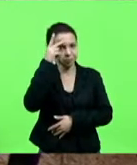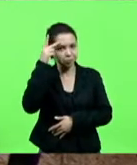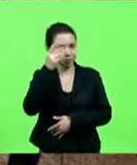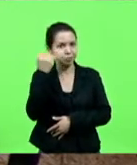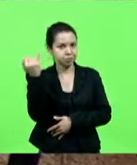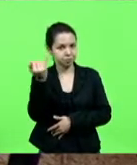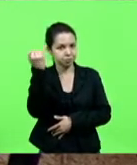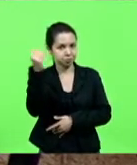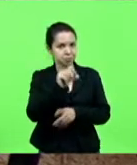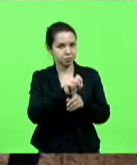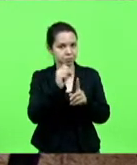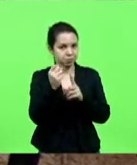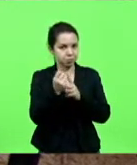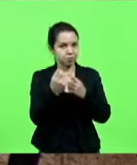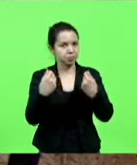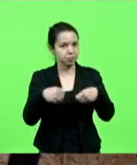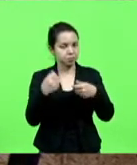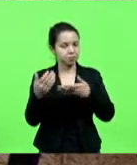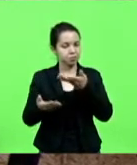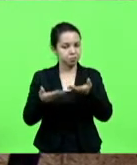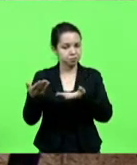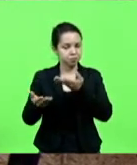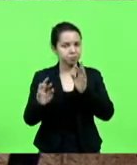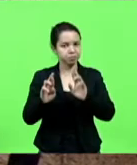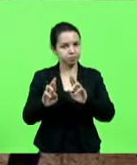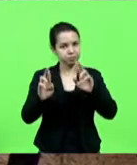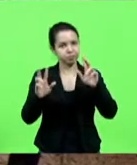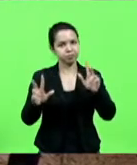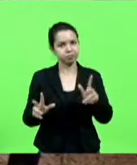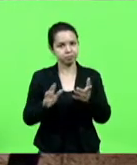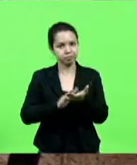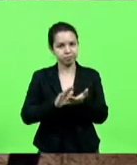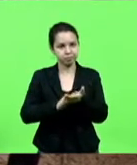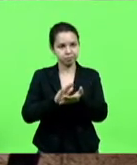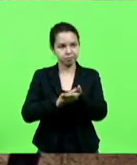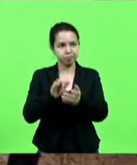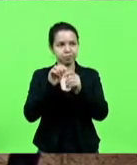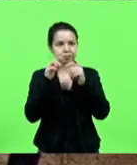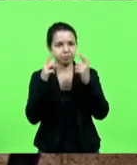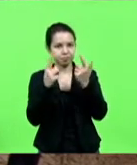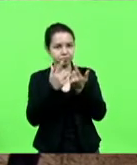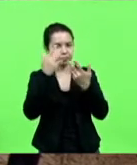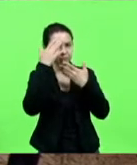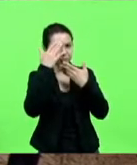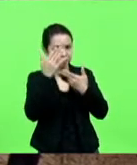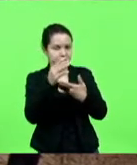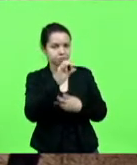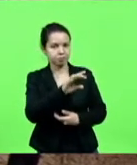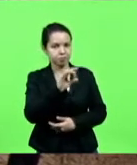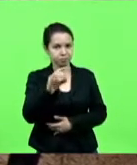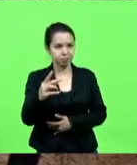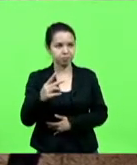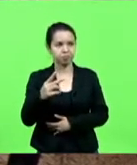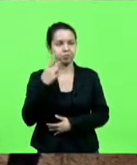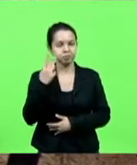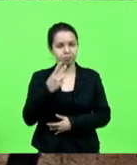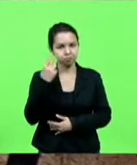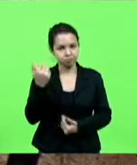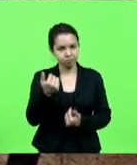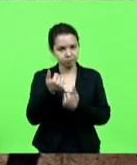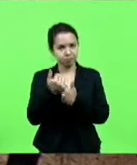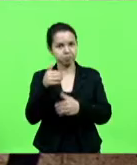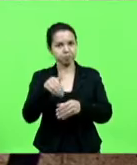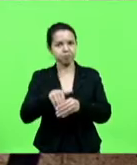e precisam de um tratamento diferenciado. Então, parabenizar esta Casa, agradecer a todos os parlamentares pelo apoio nessa votação.